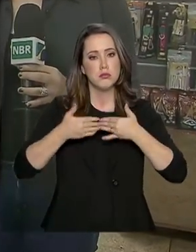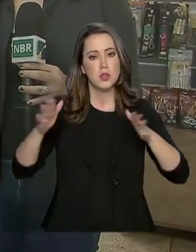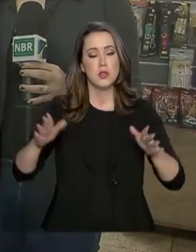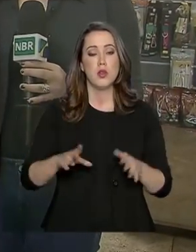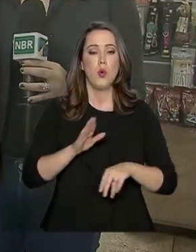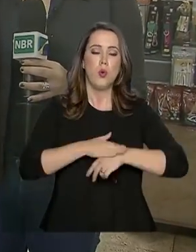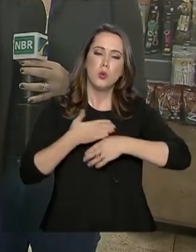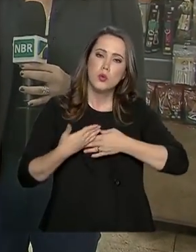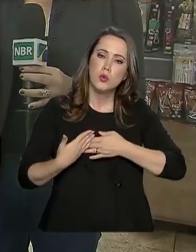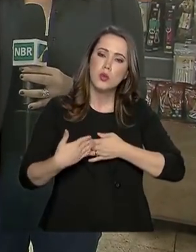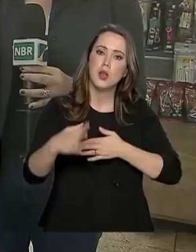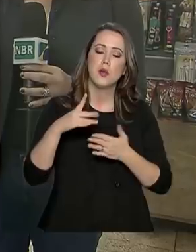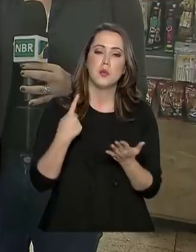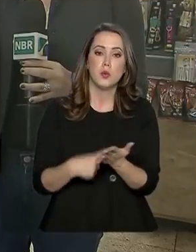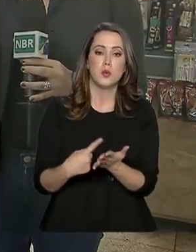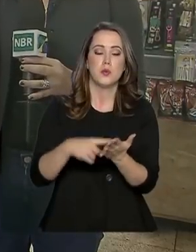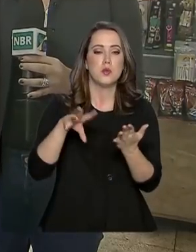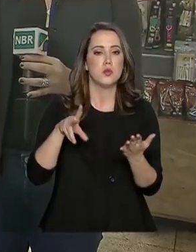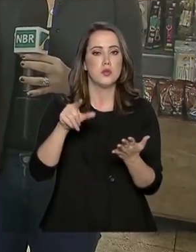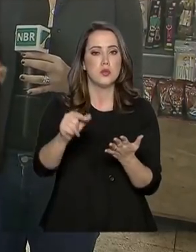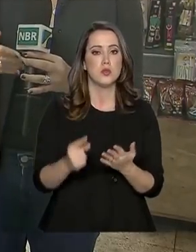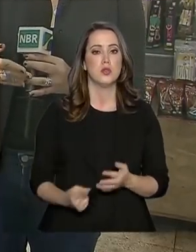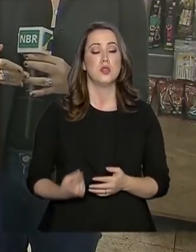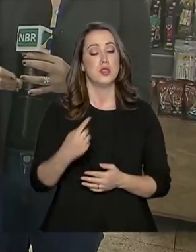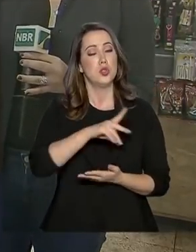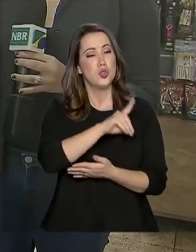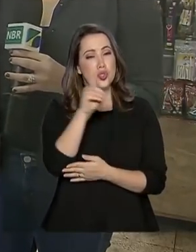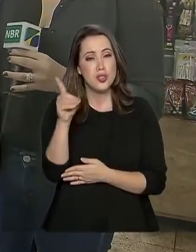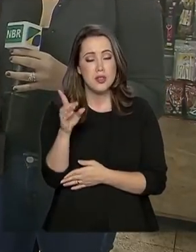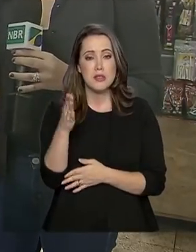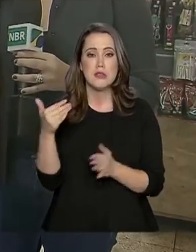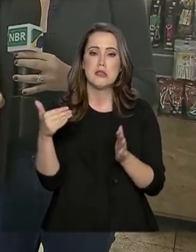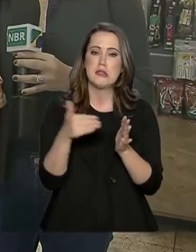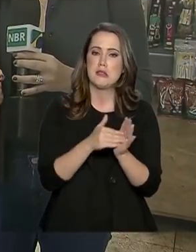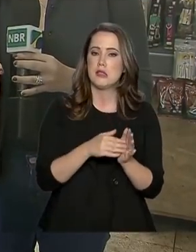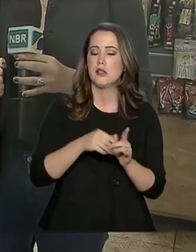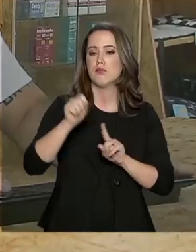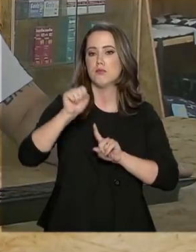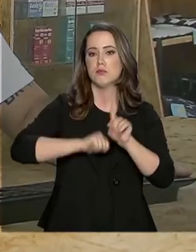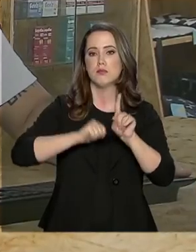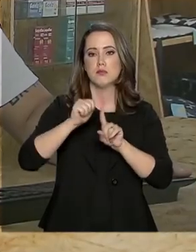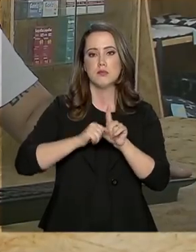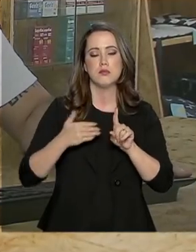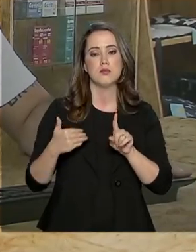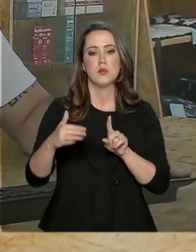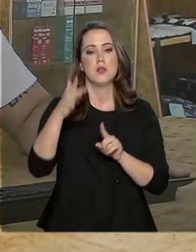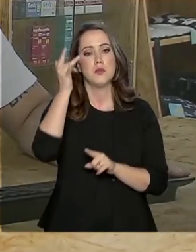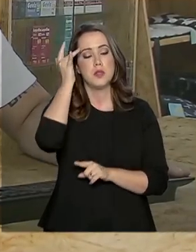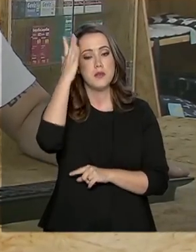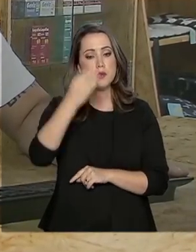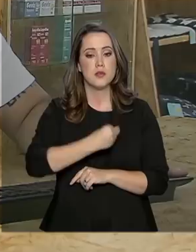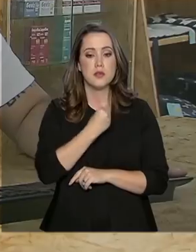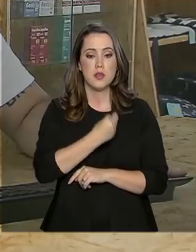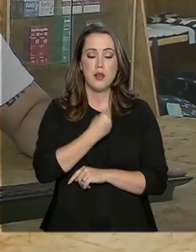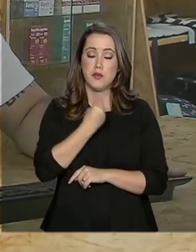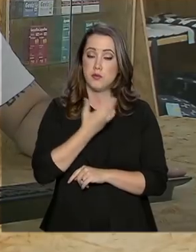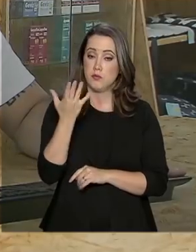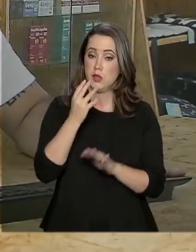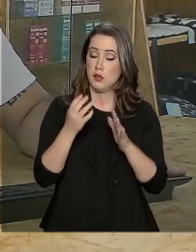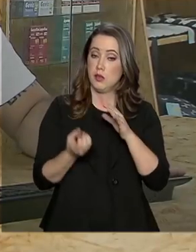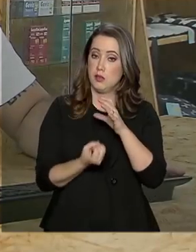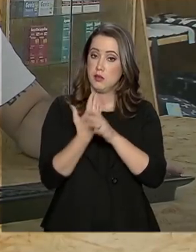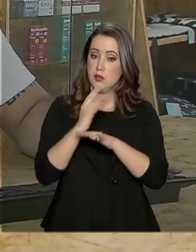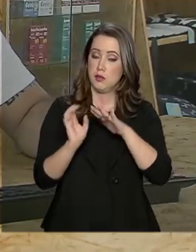O tempo para cumprir tudo isso pode ir de dias a meses. Para facilitar a vida de quem quer empreender,